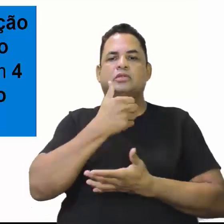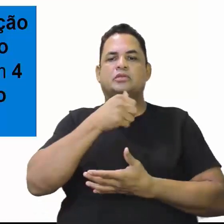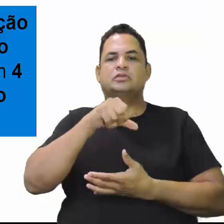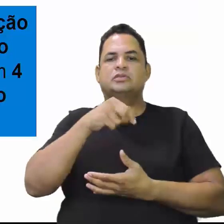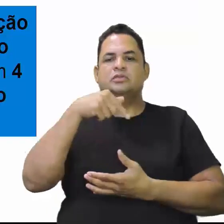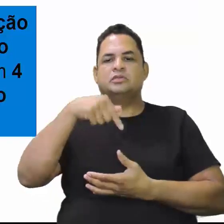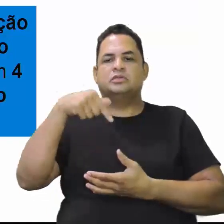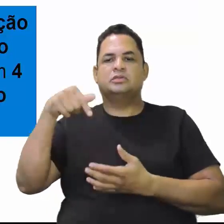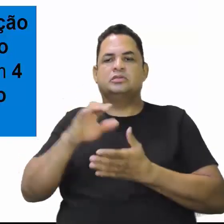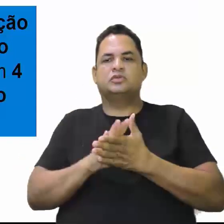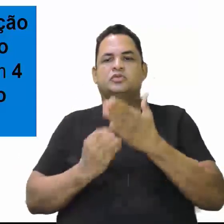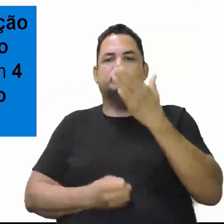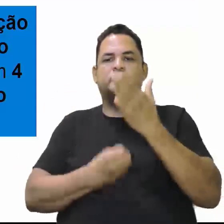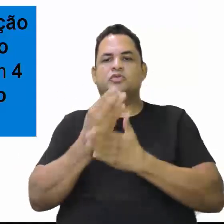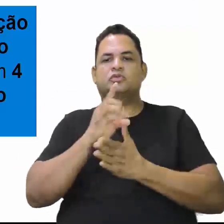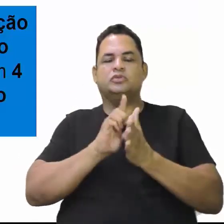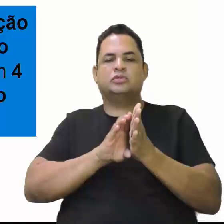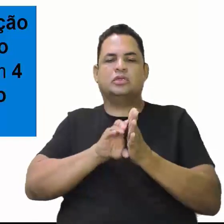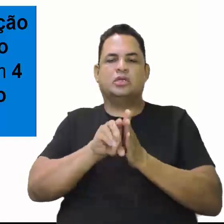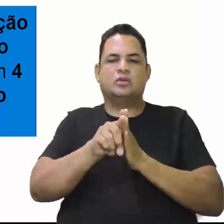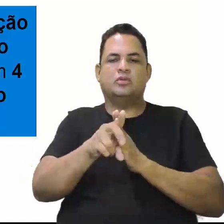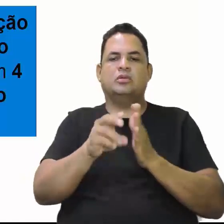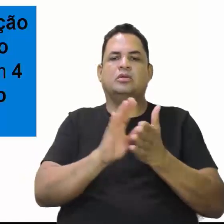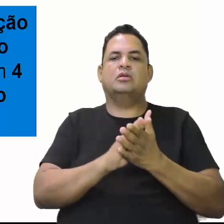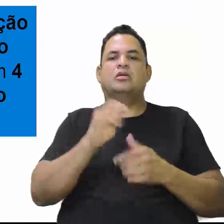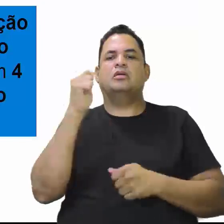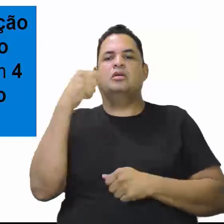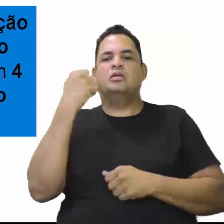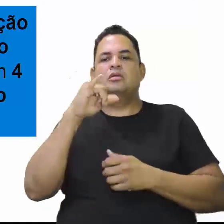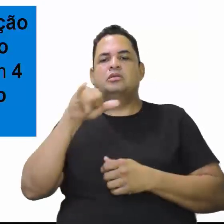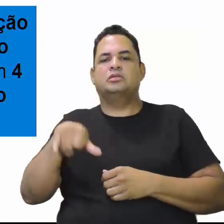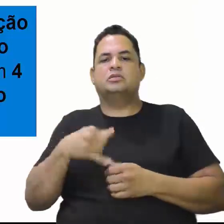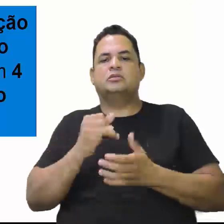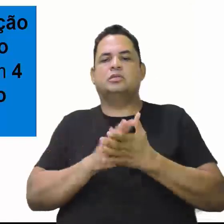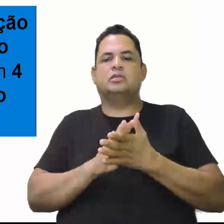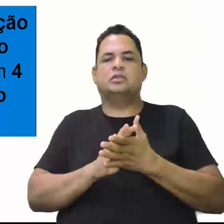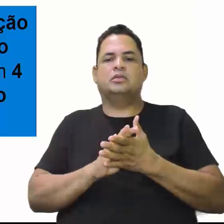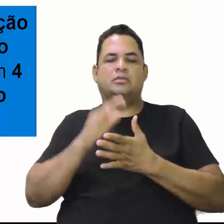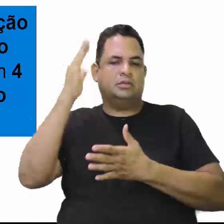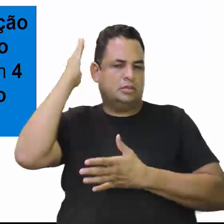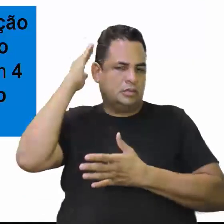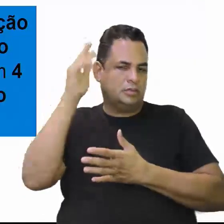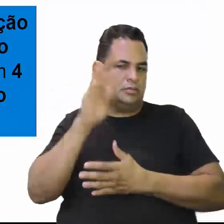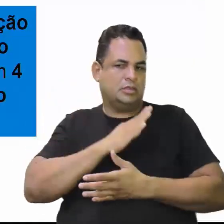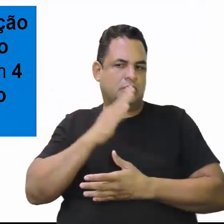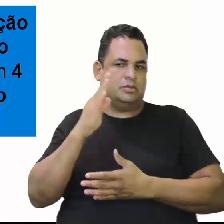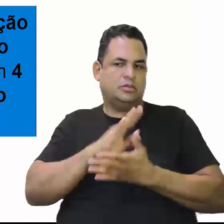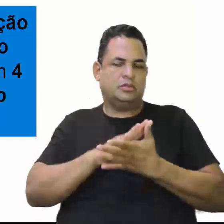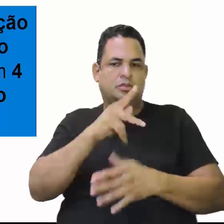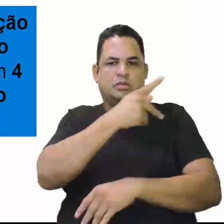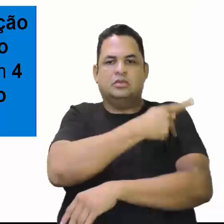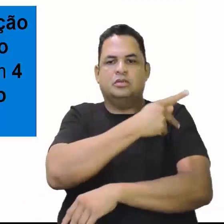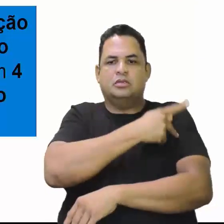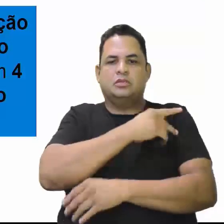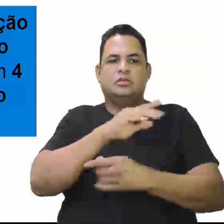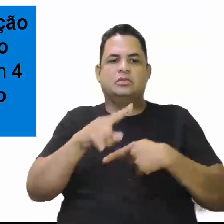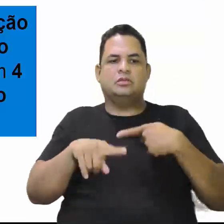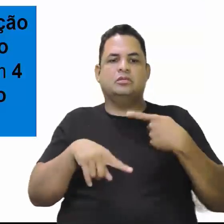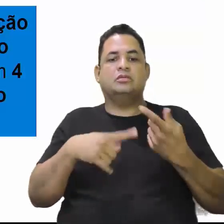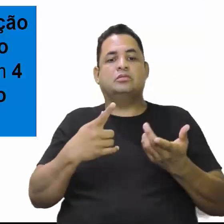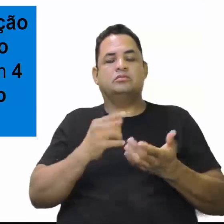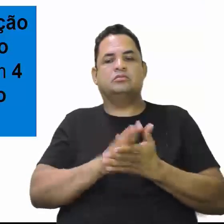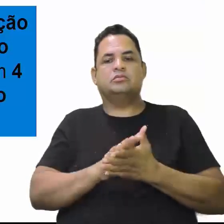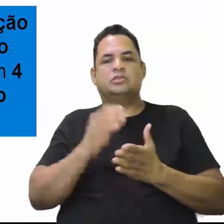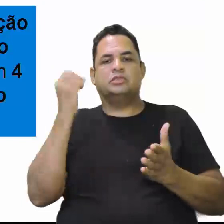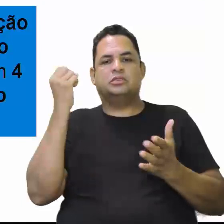criação do Cacoal, Ariquemes, Giparaná, Pimenta Bueno e Vilhena. E aí, no dia 22 de dezembro,